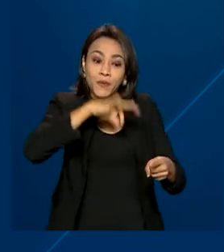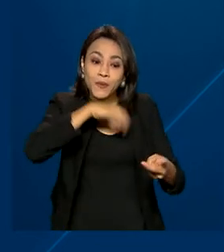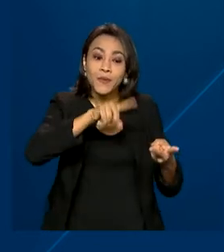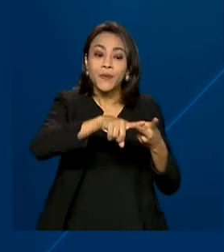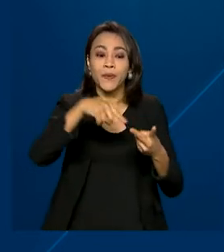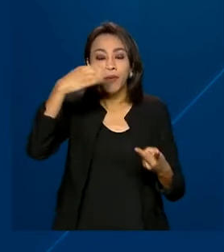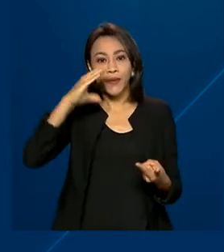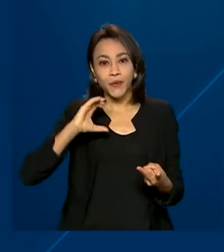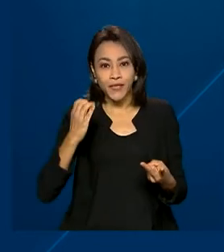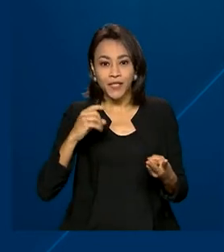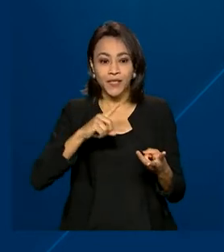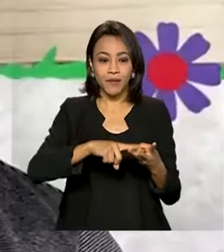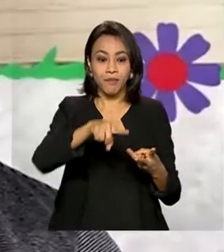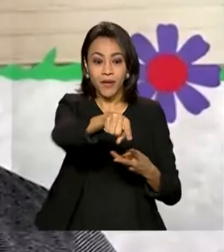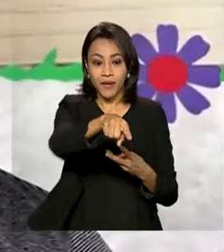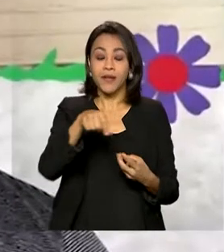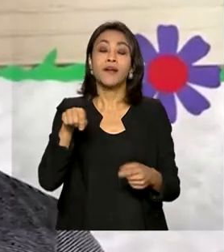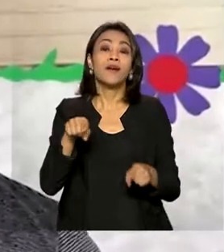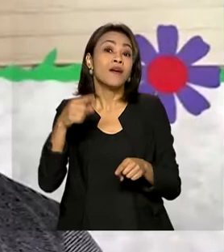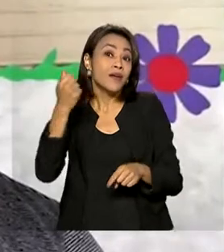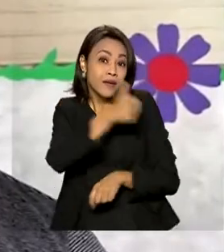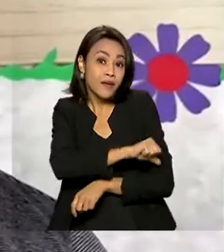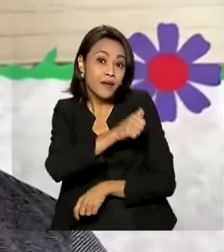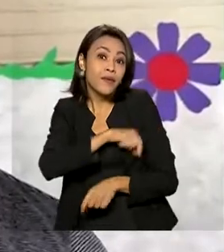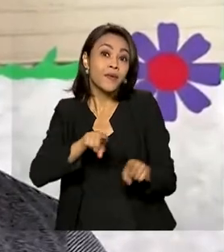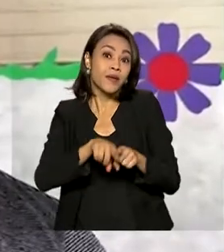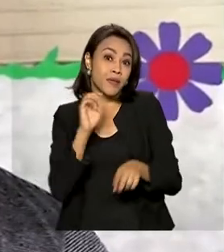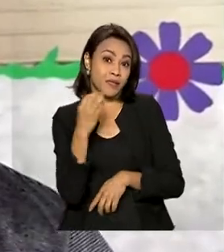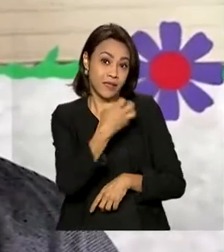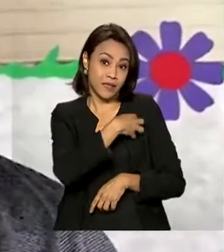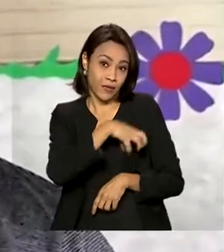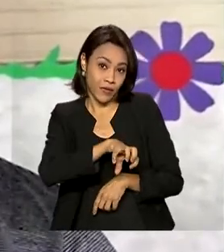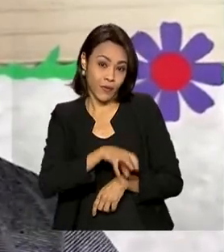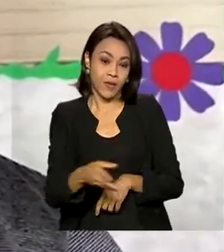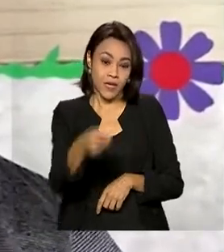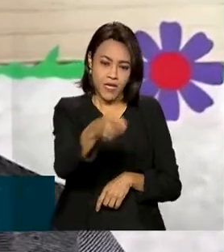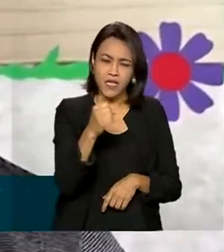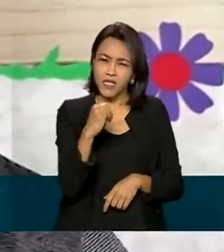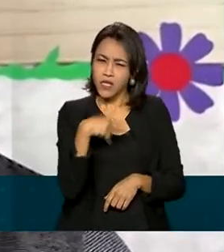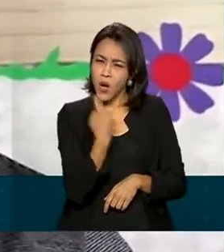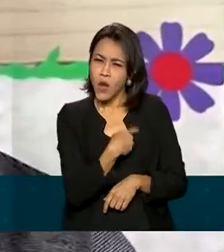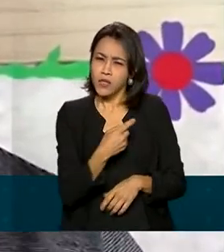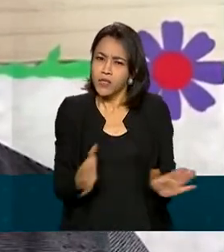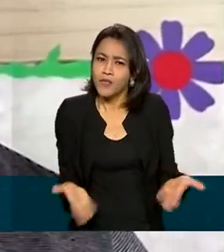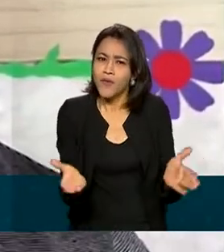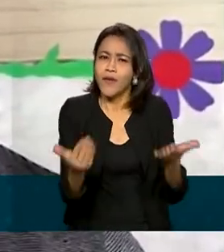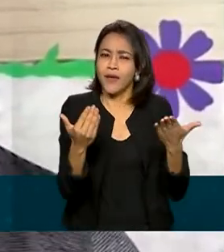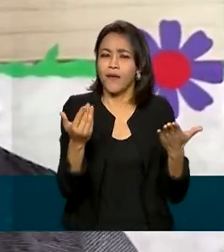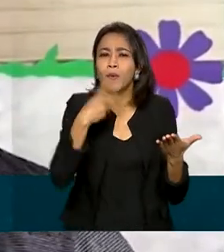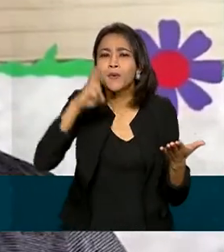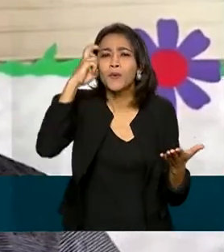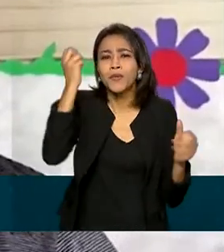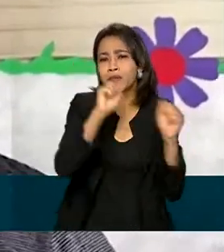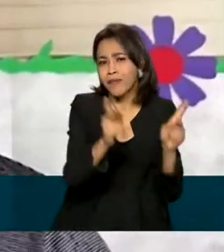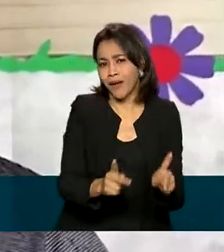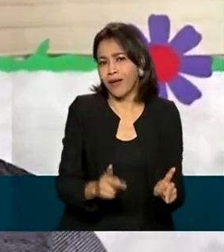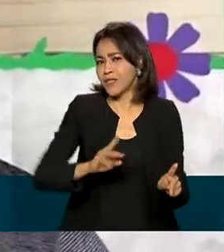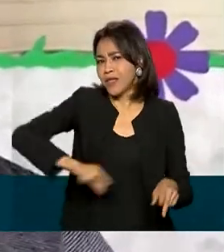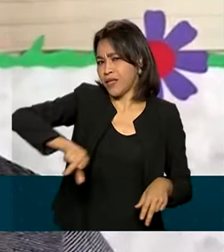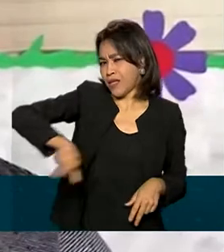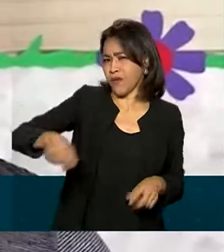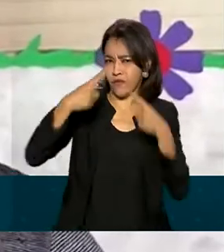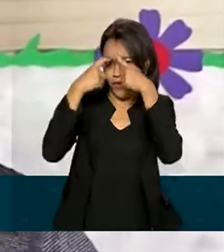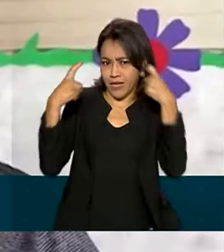Nova Iguaçu e Salvador. Se a gente conseguir desenvolver essa cultura de paz, a cultura da não violência, a cultura do